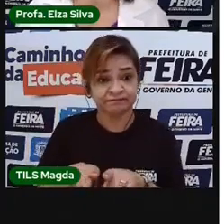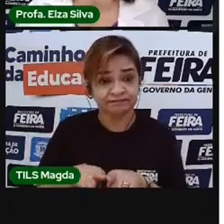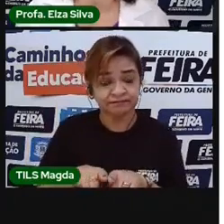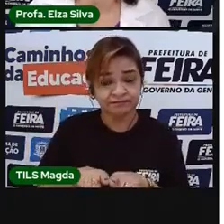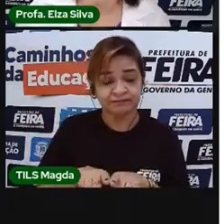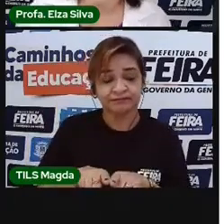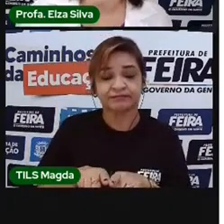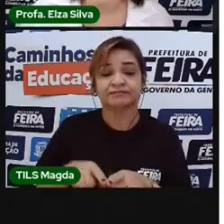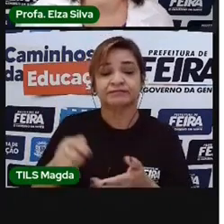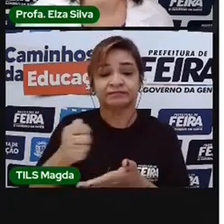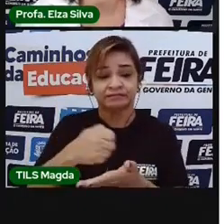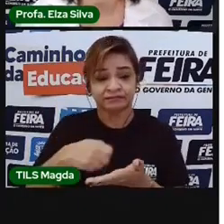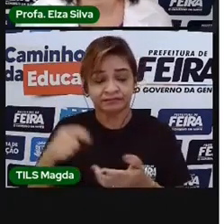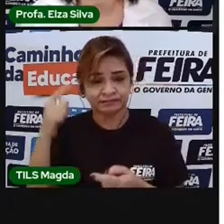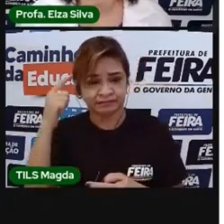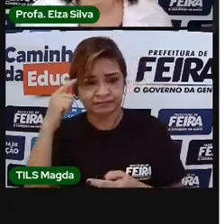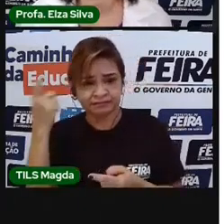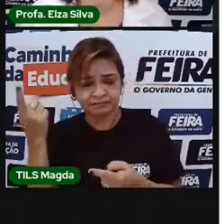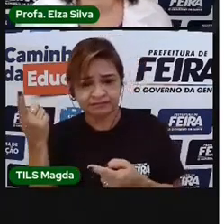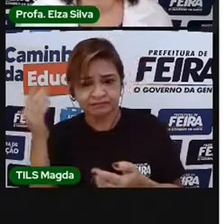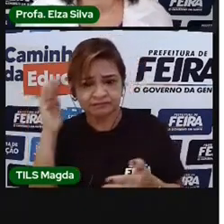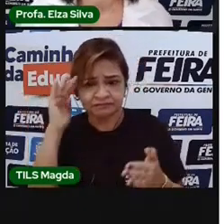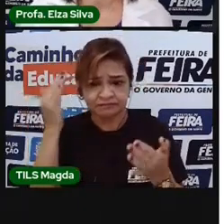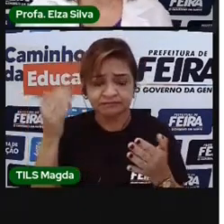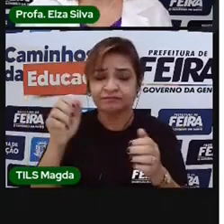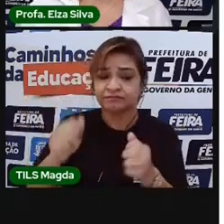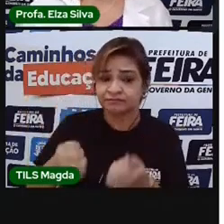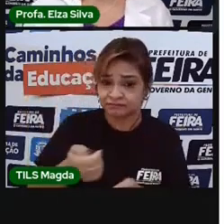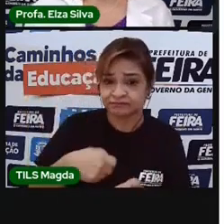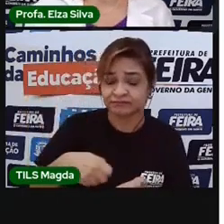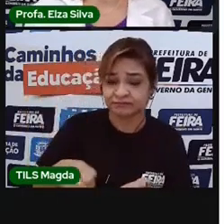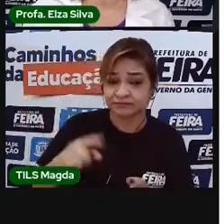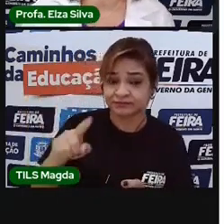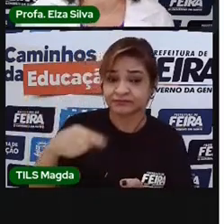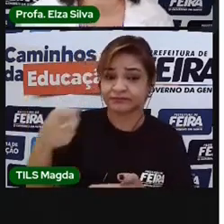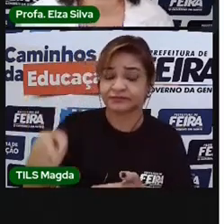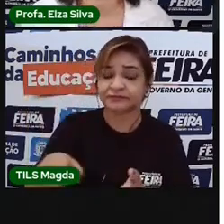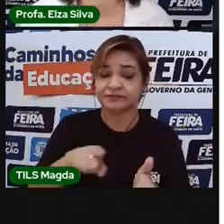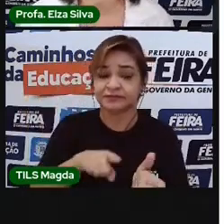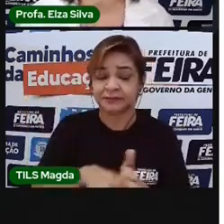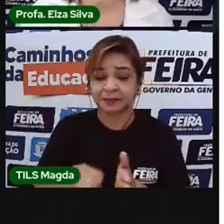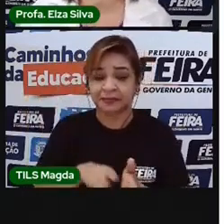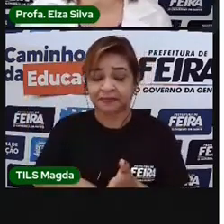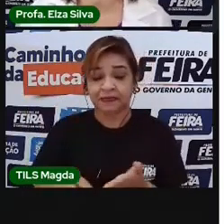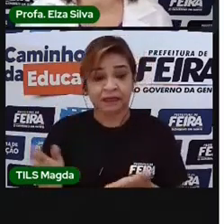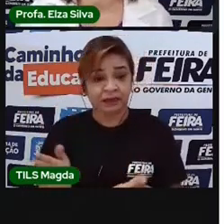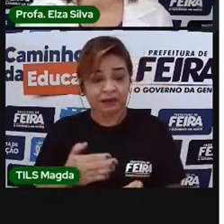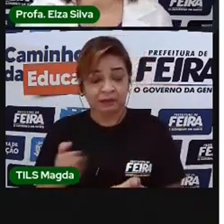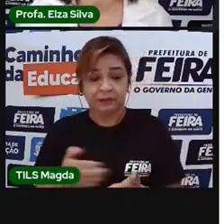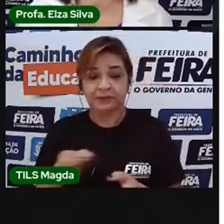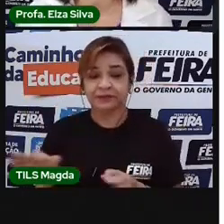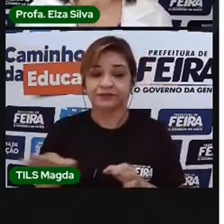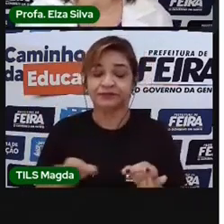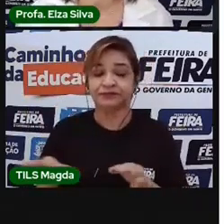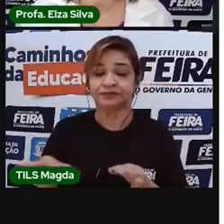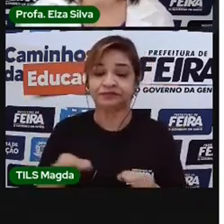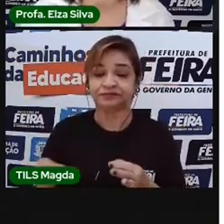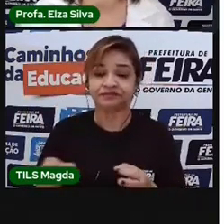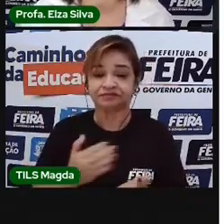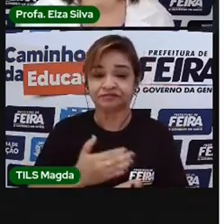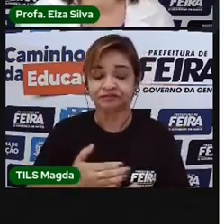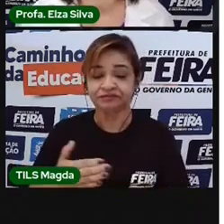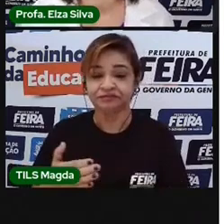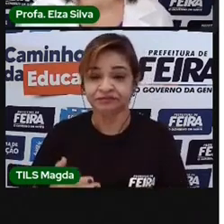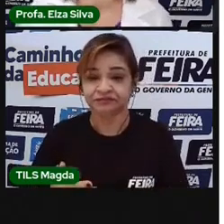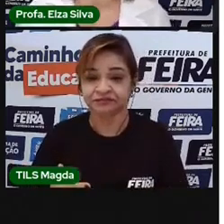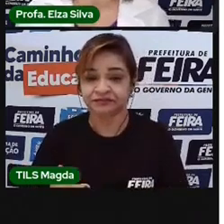perguntar ao seu professor ou professora. Para que seu caderno fique muito organizado, siga o modelo